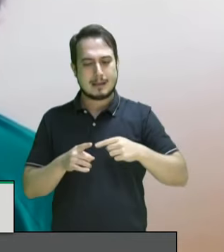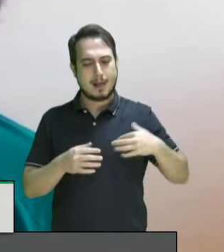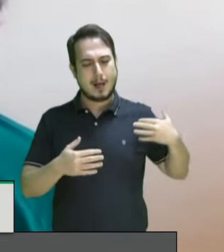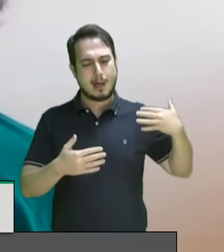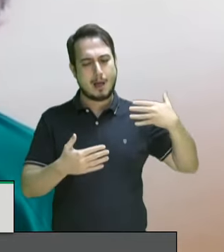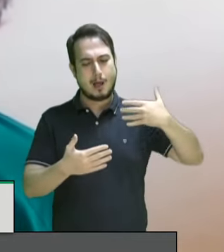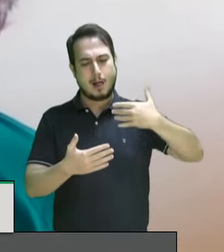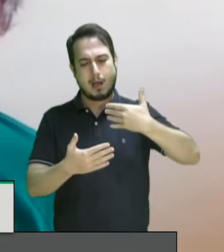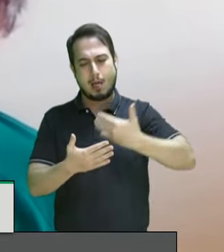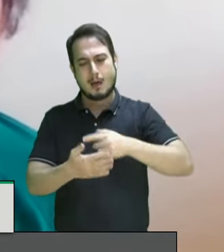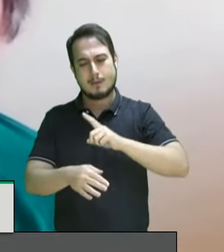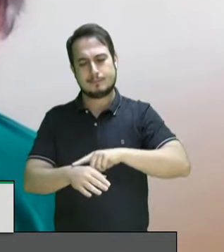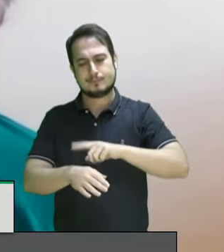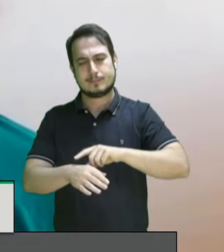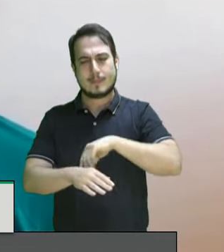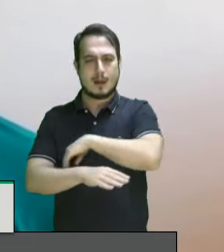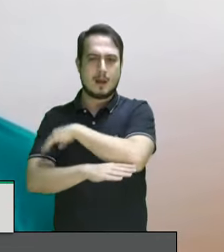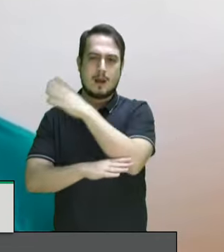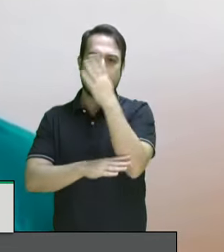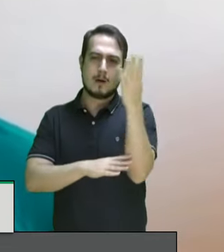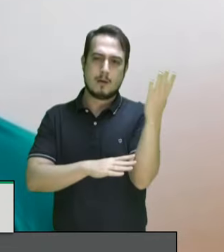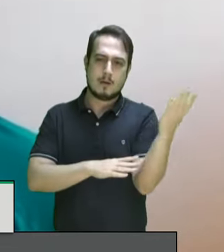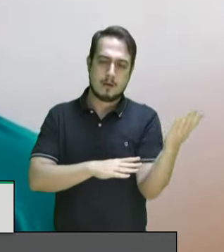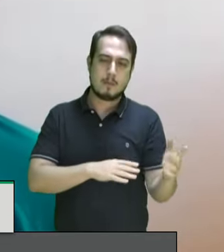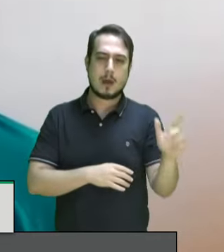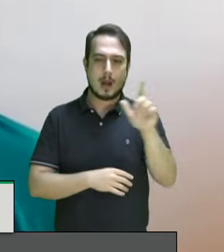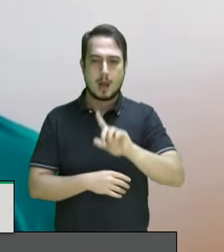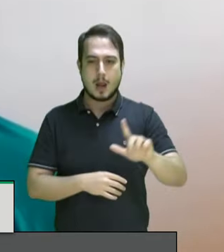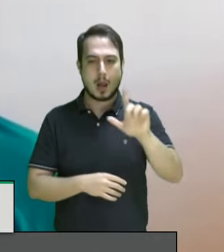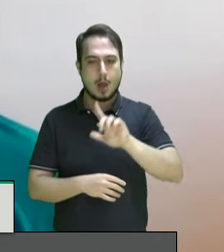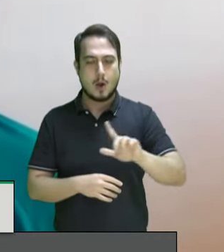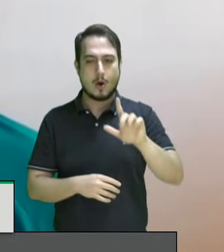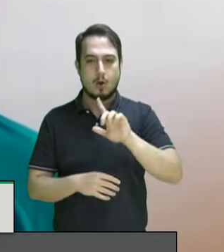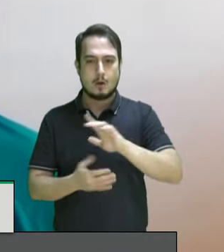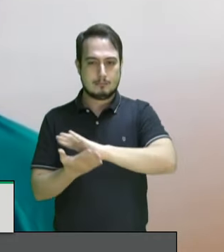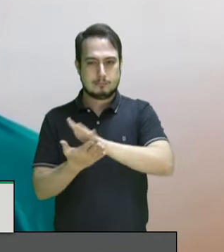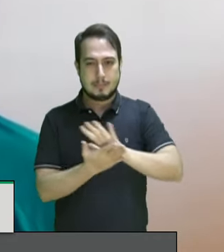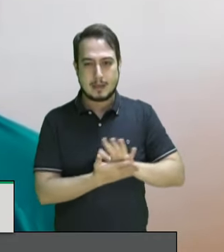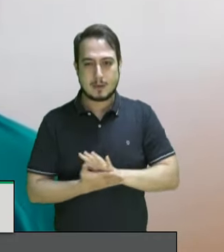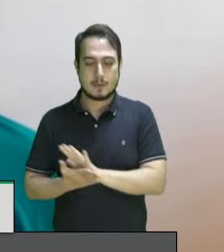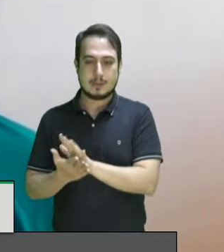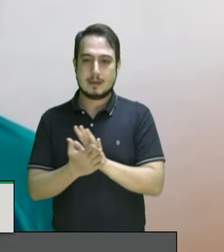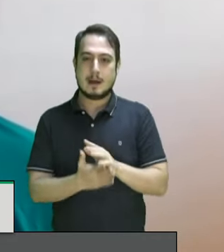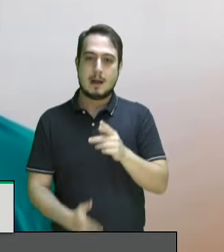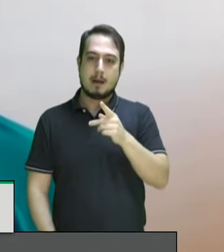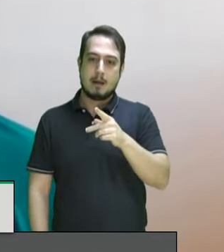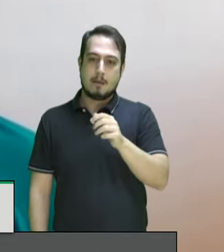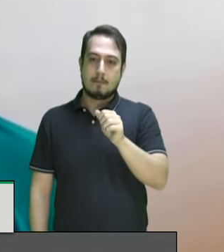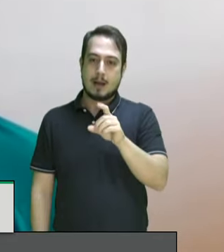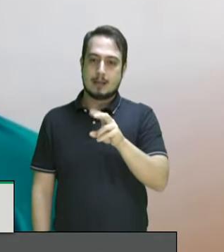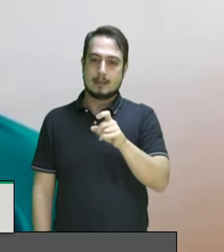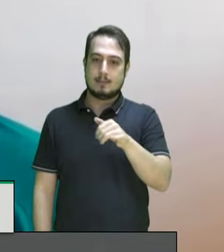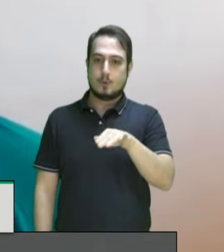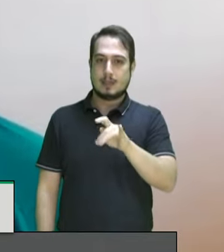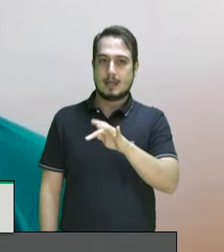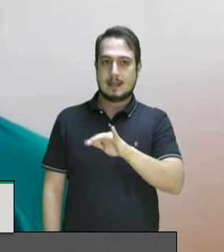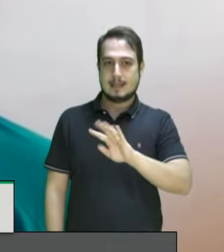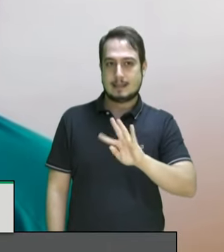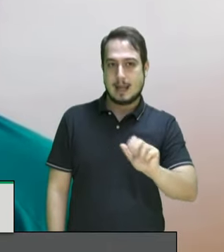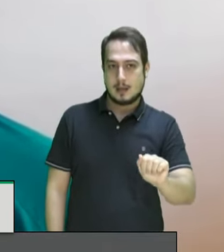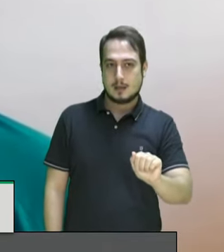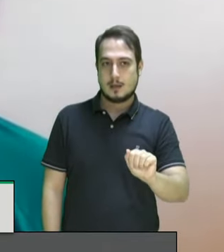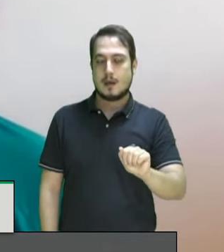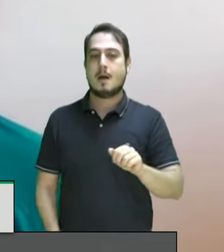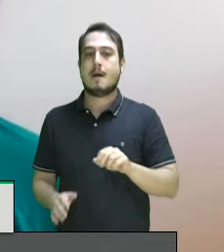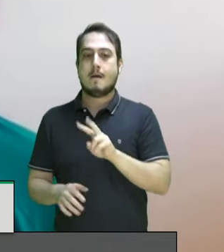tanto tempo pela lógica patriarcal, patrimonialista, a lógica patrimonialista ela vai permear todas as